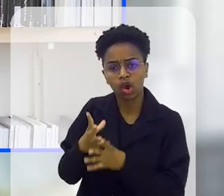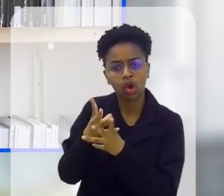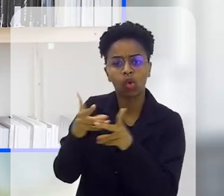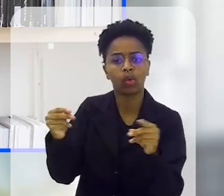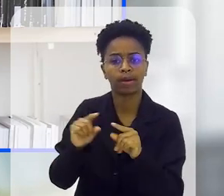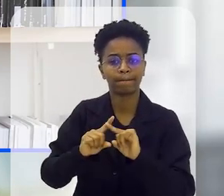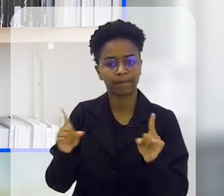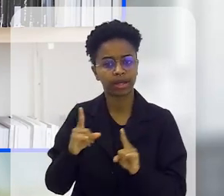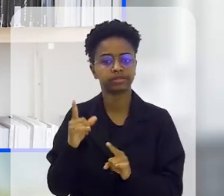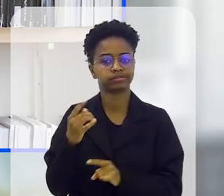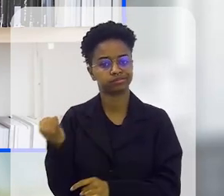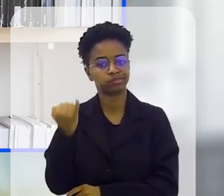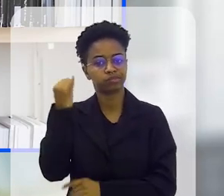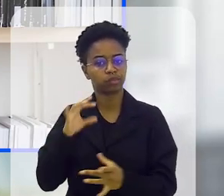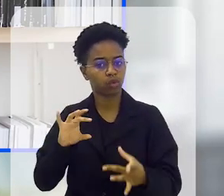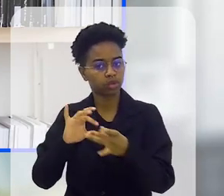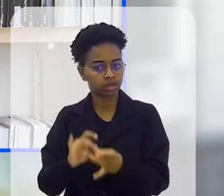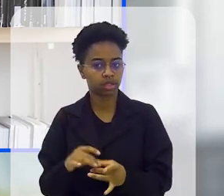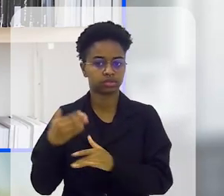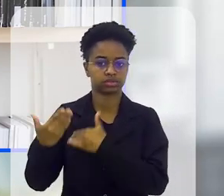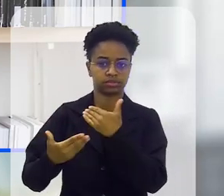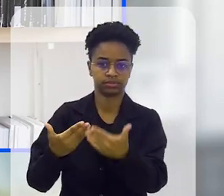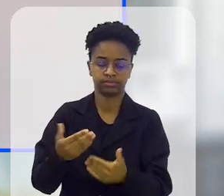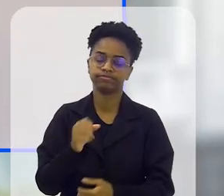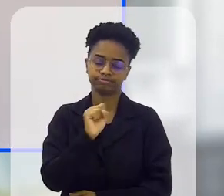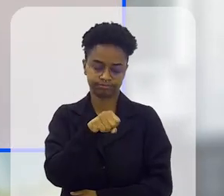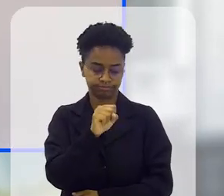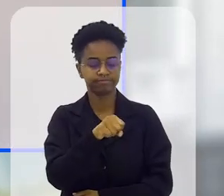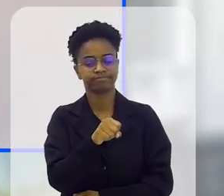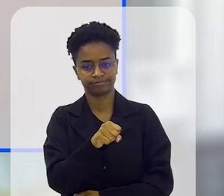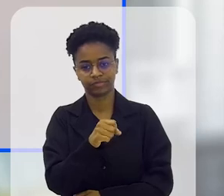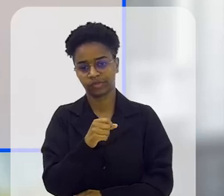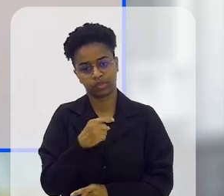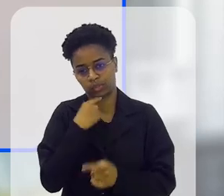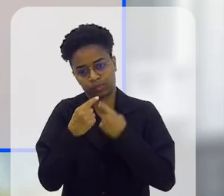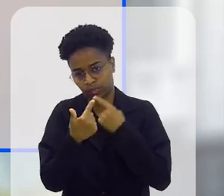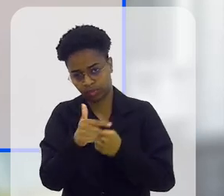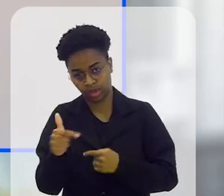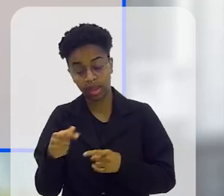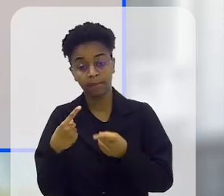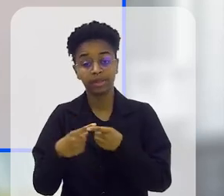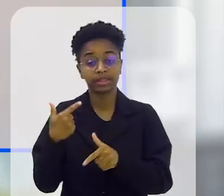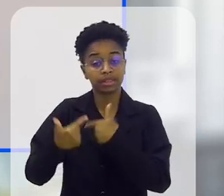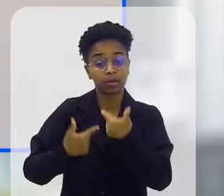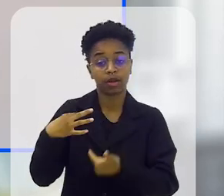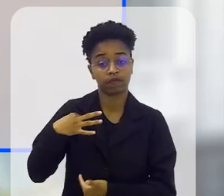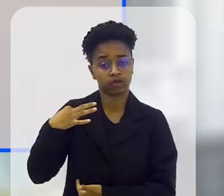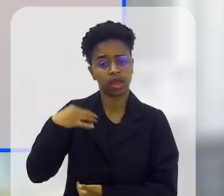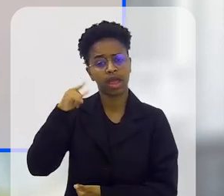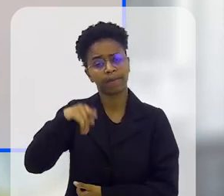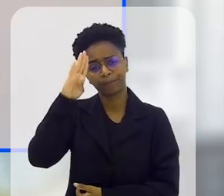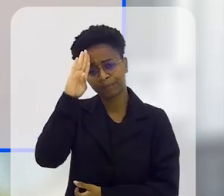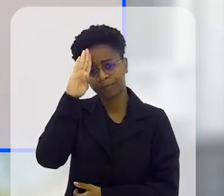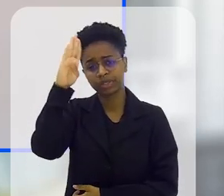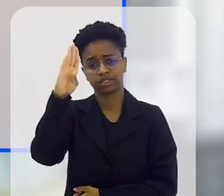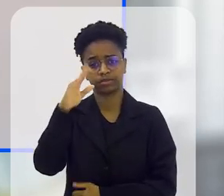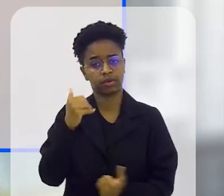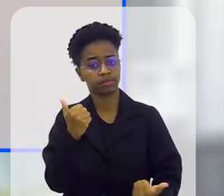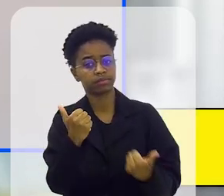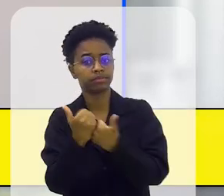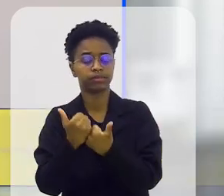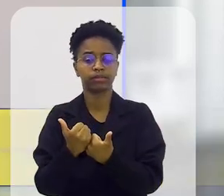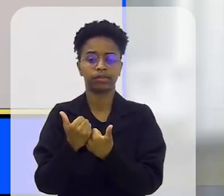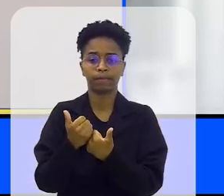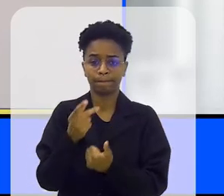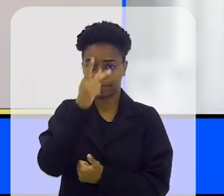um aliado importante nesse processo, né, Flávia? Sim, sem dúvida, Rafael. O trabalho voluntário é fundamental no